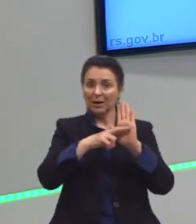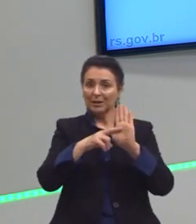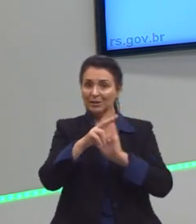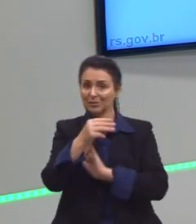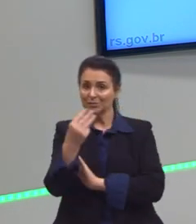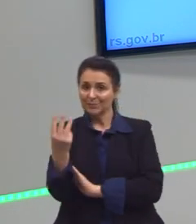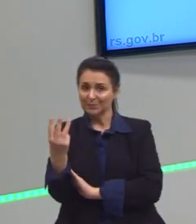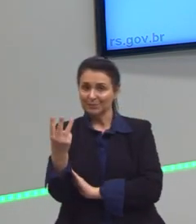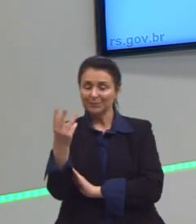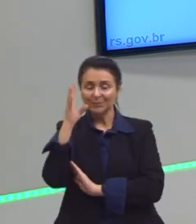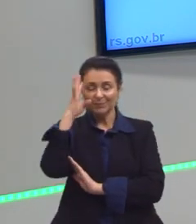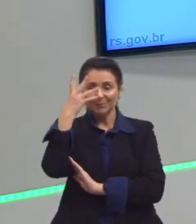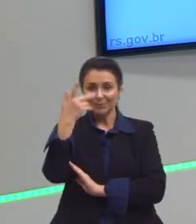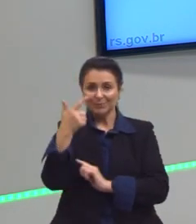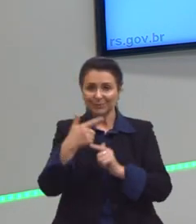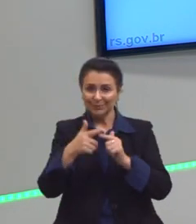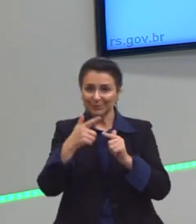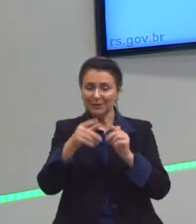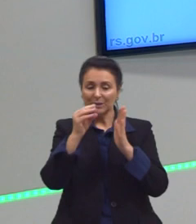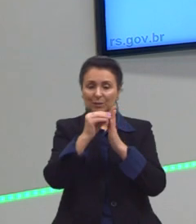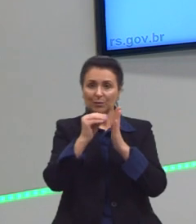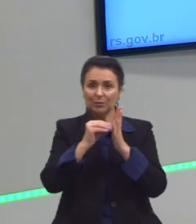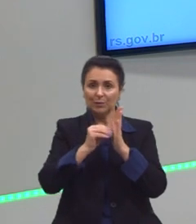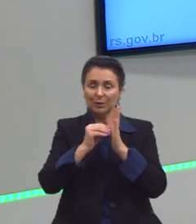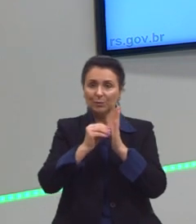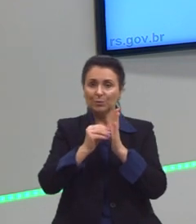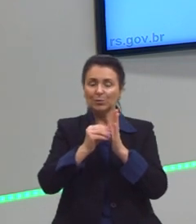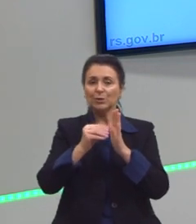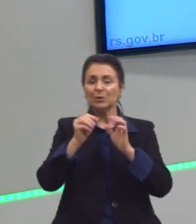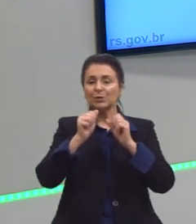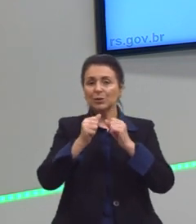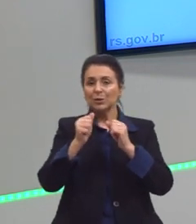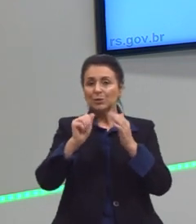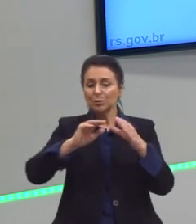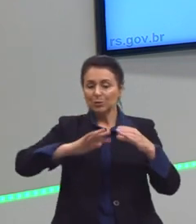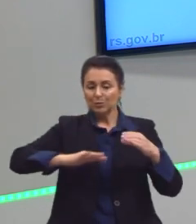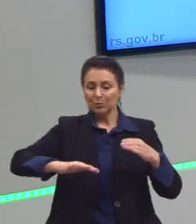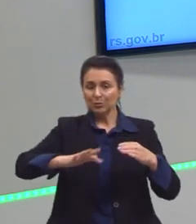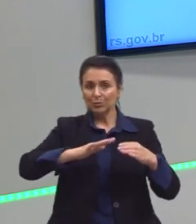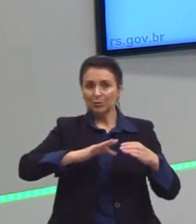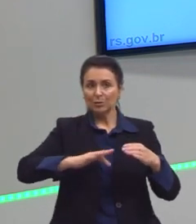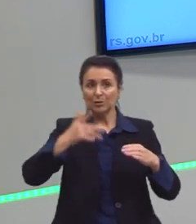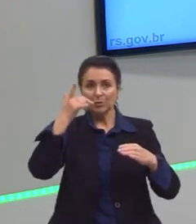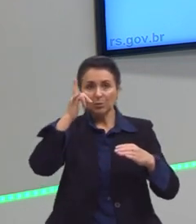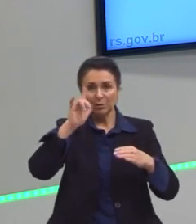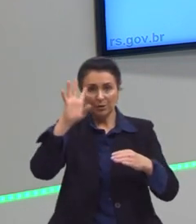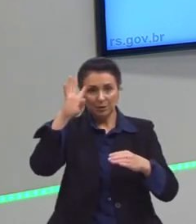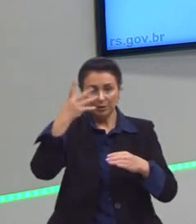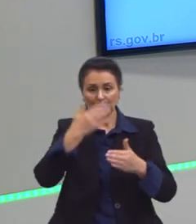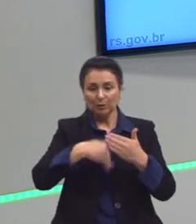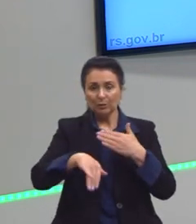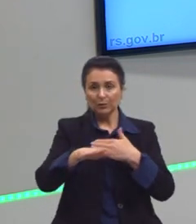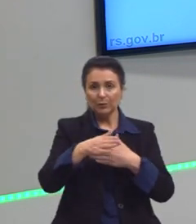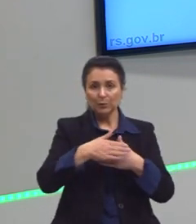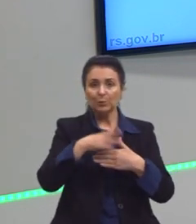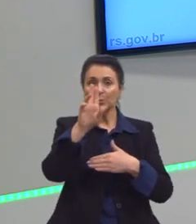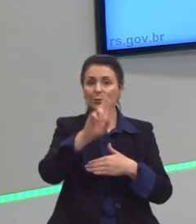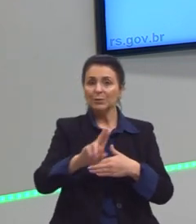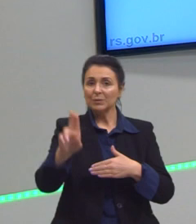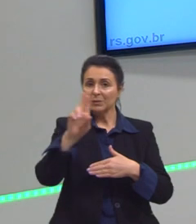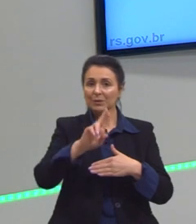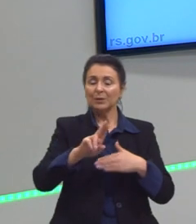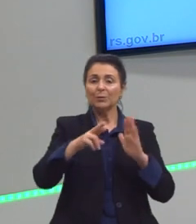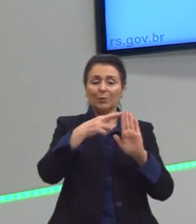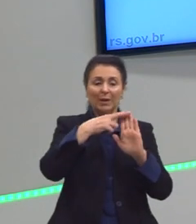que para resolver esse conteúdo de soluções, ela é fundamental. A gente consegue resolver praticamente tudo com regra de três,